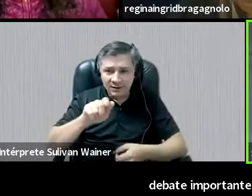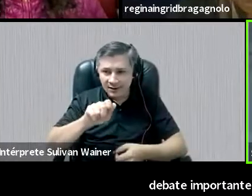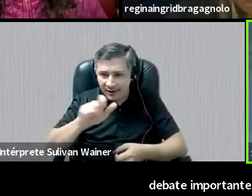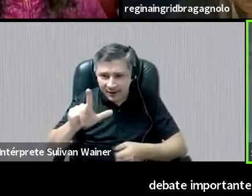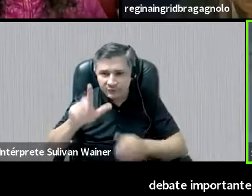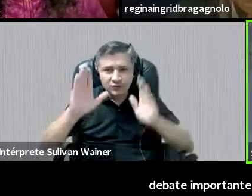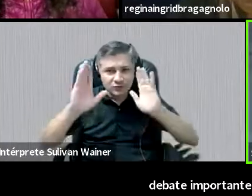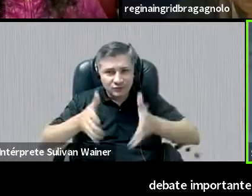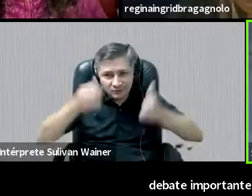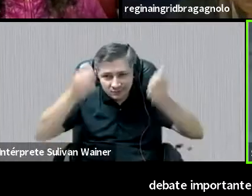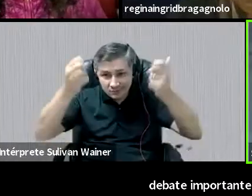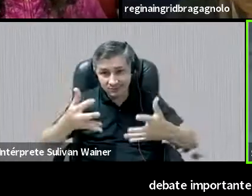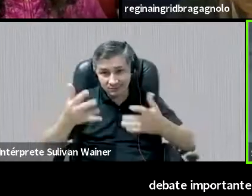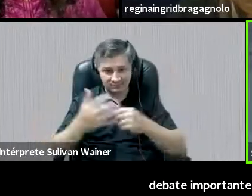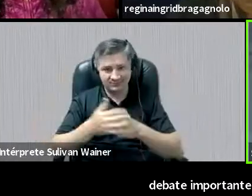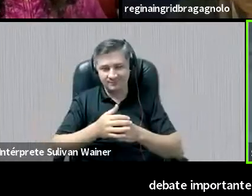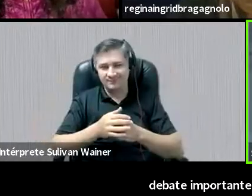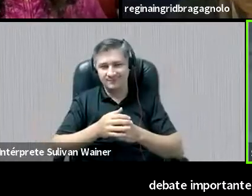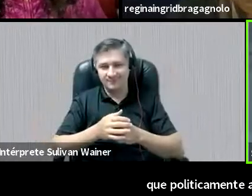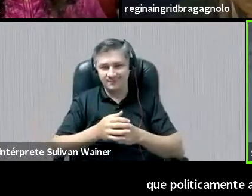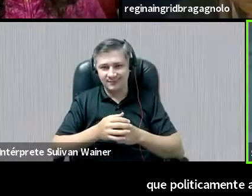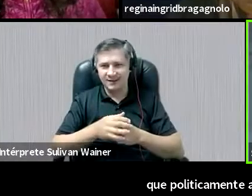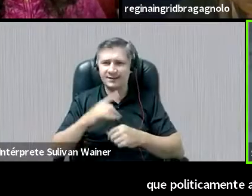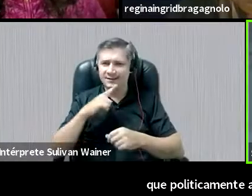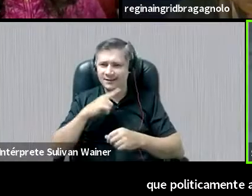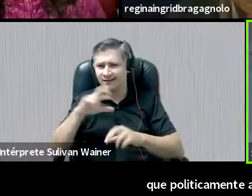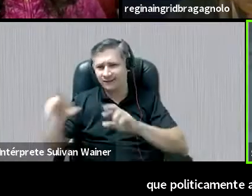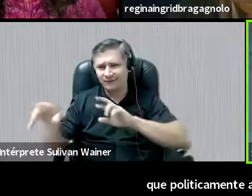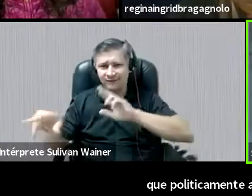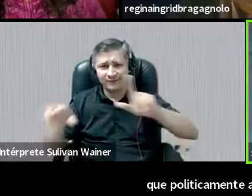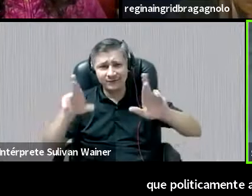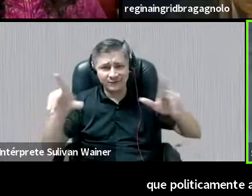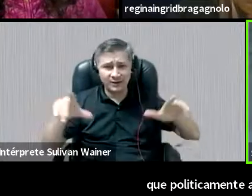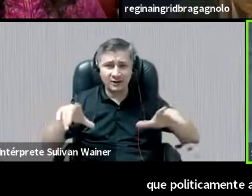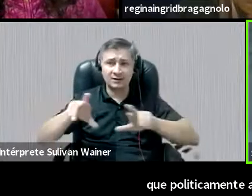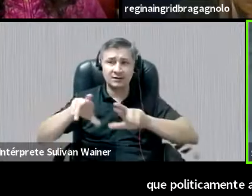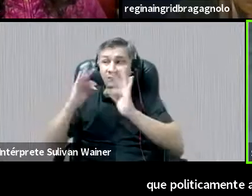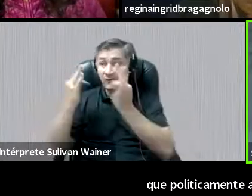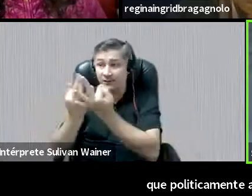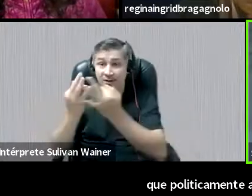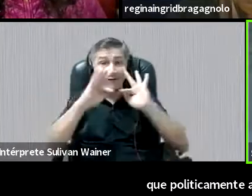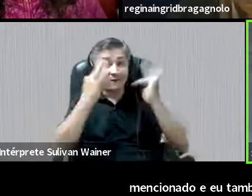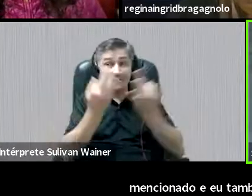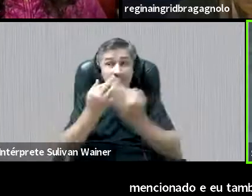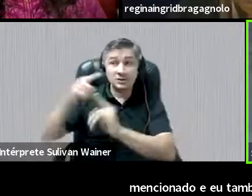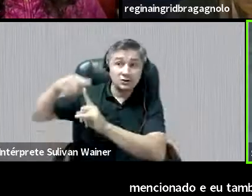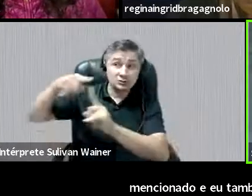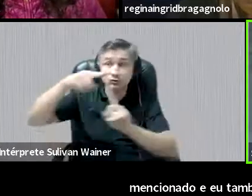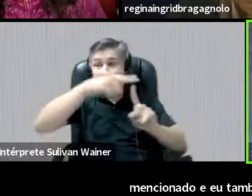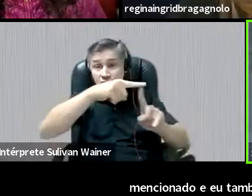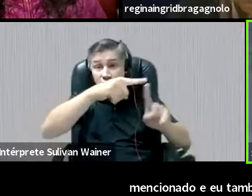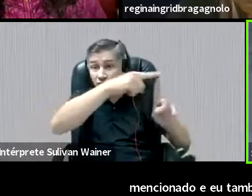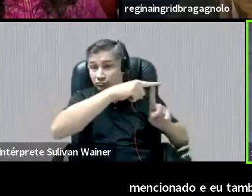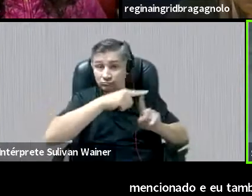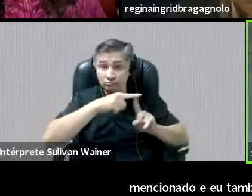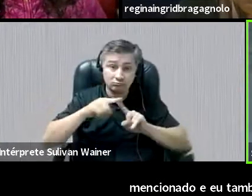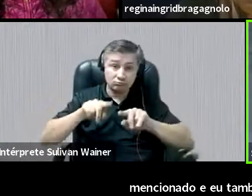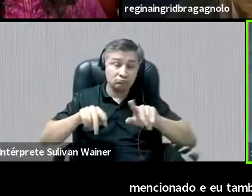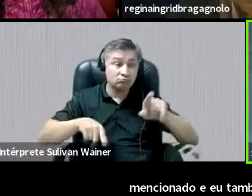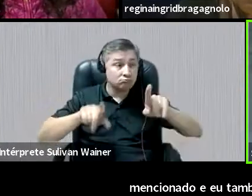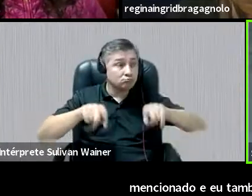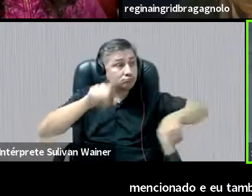mencionado, e eu também, né? Nas diferentes configurações de família e como elas aparecem, né? Nesse processo de